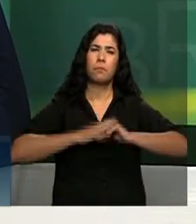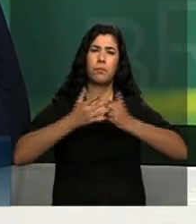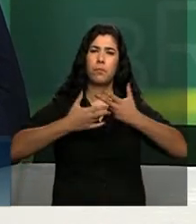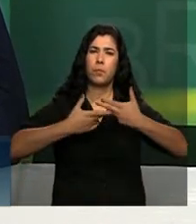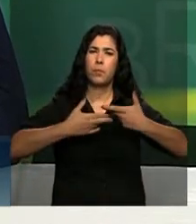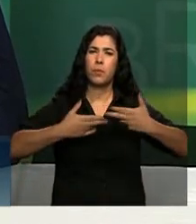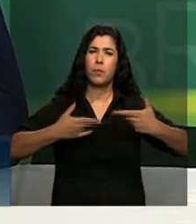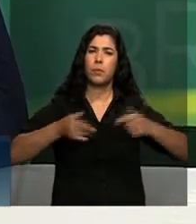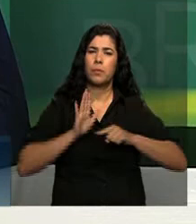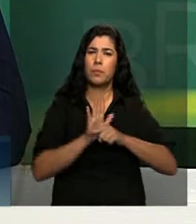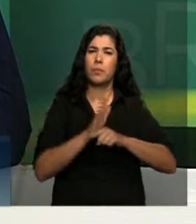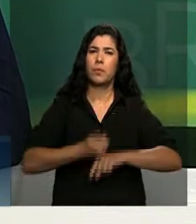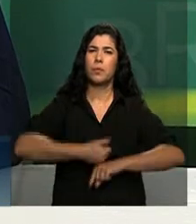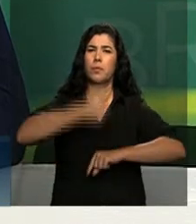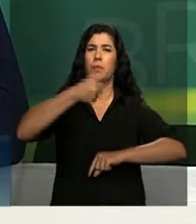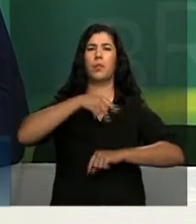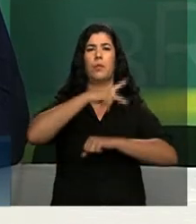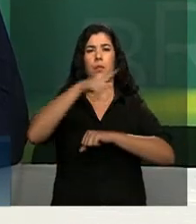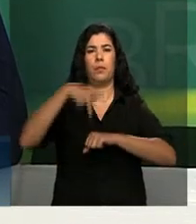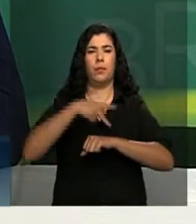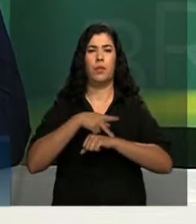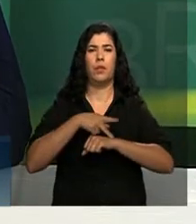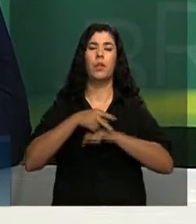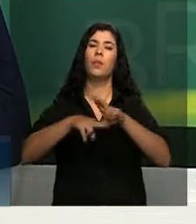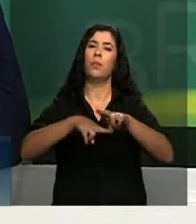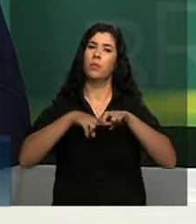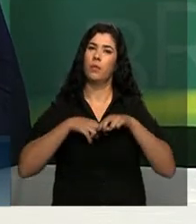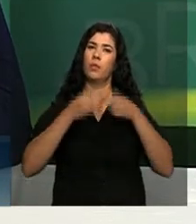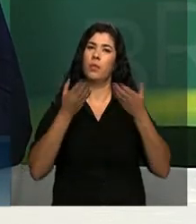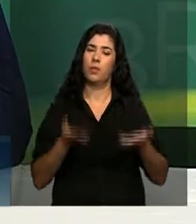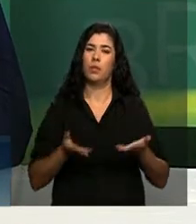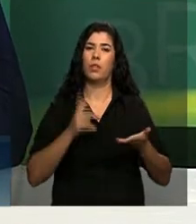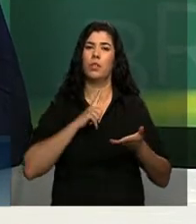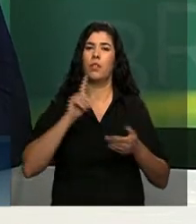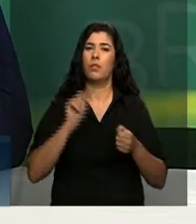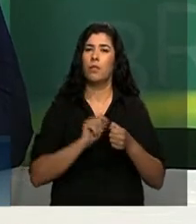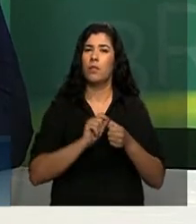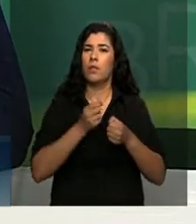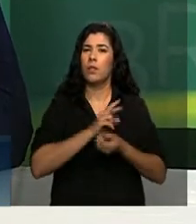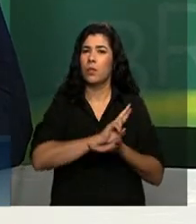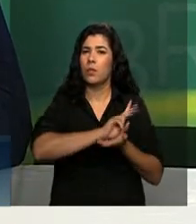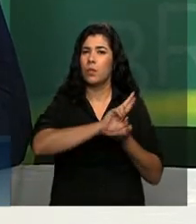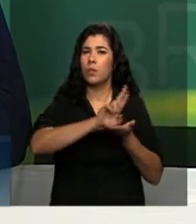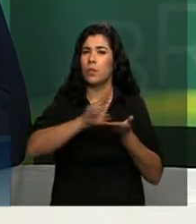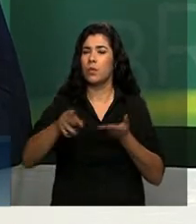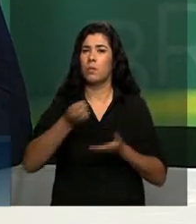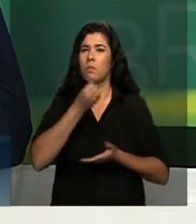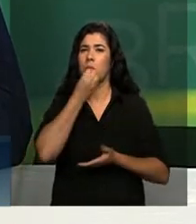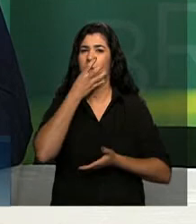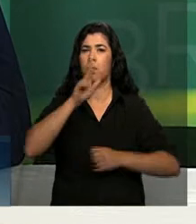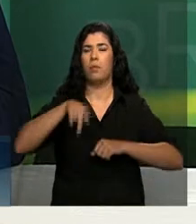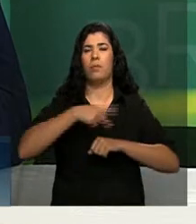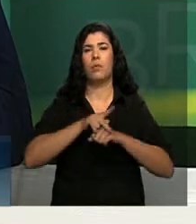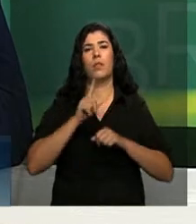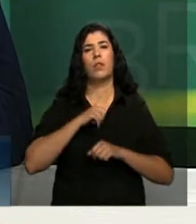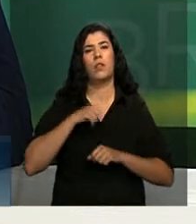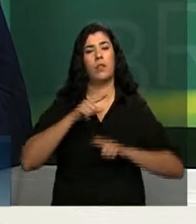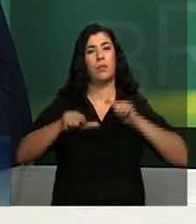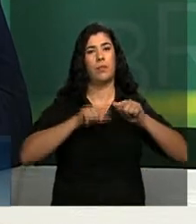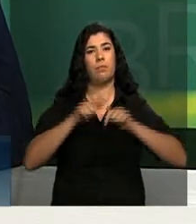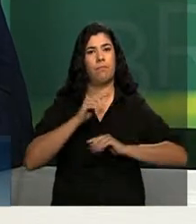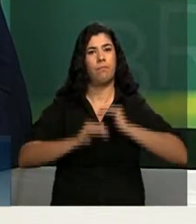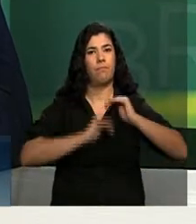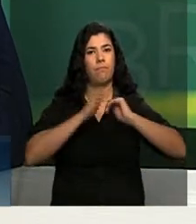e, por ter feito muito pelo nosso país, tem todas as condições de exercer a credibilidade